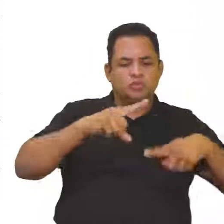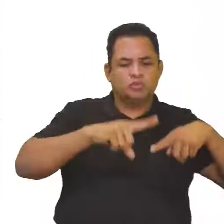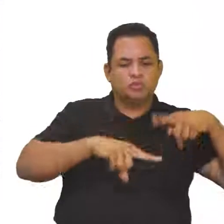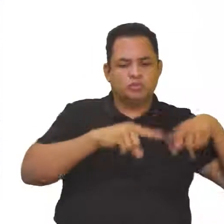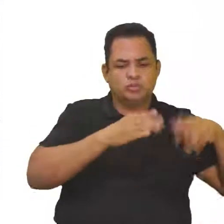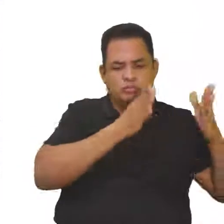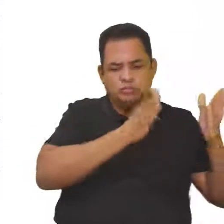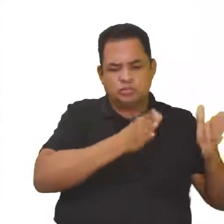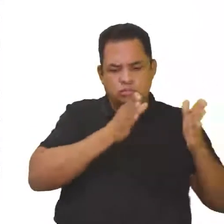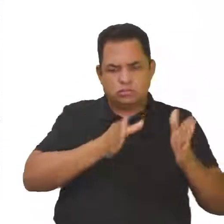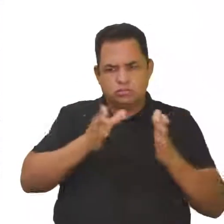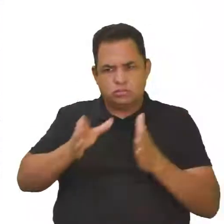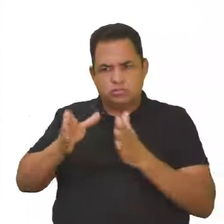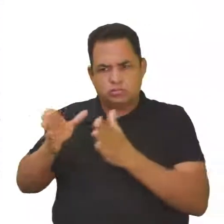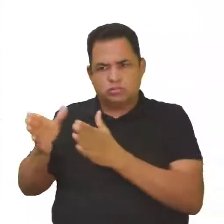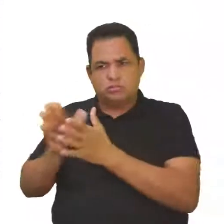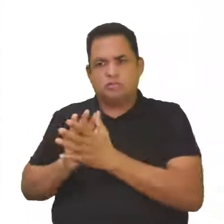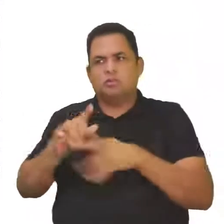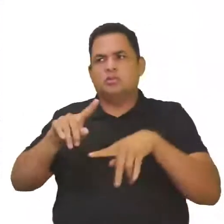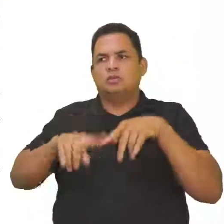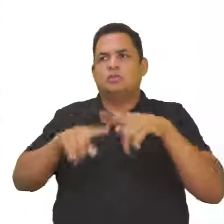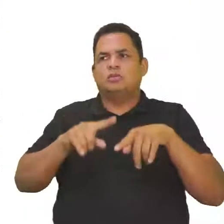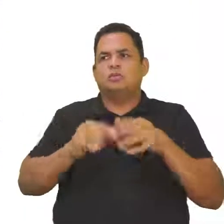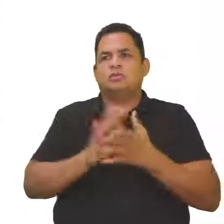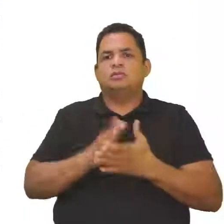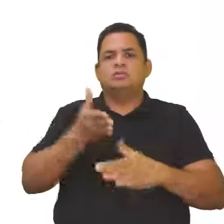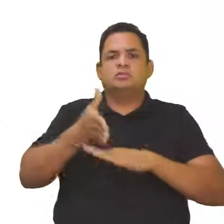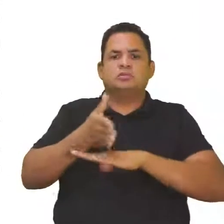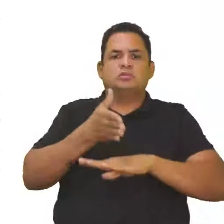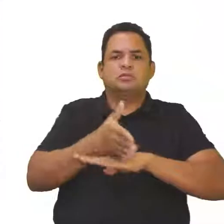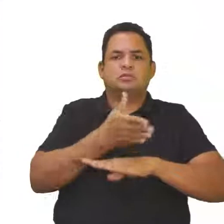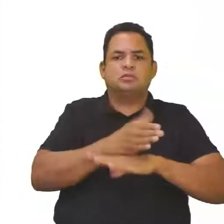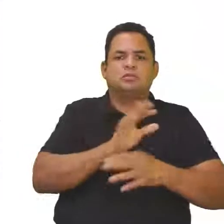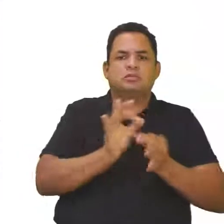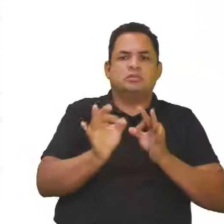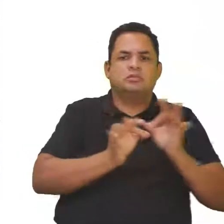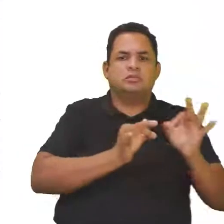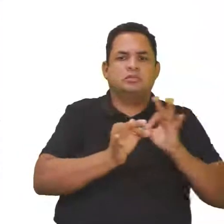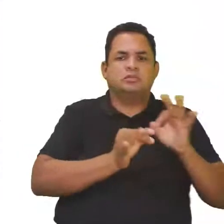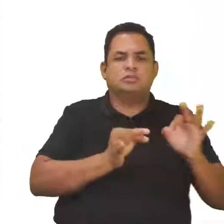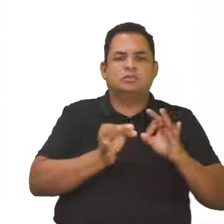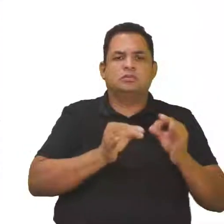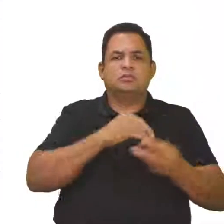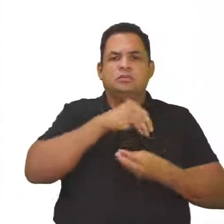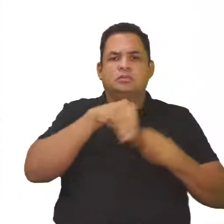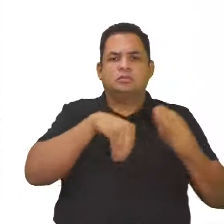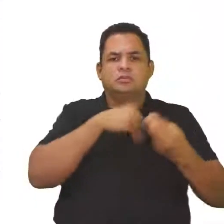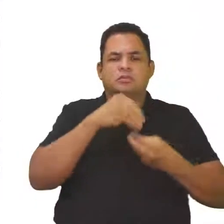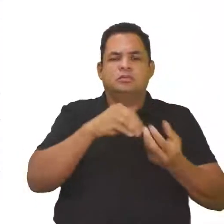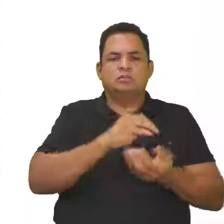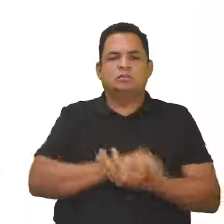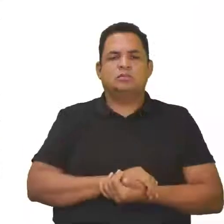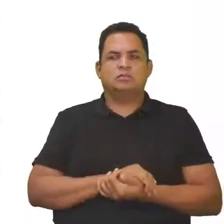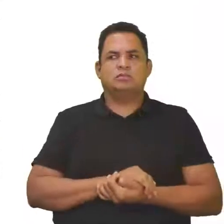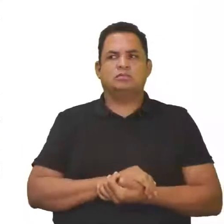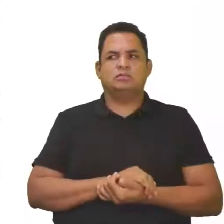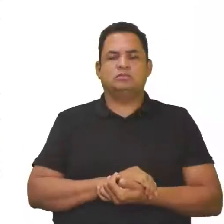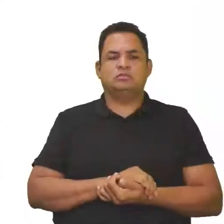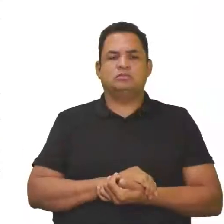as etapas e todos os produtos que participam da sua constituição, da sua composição.